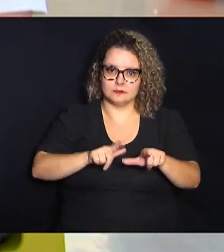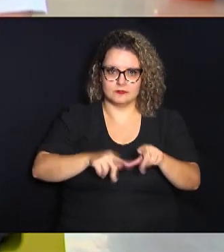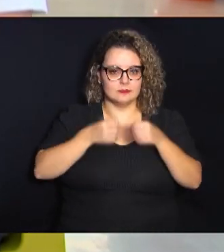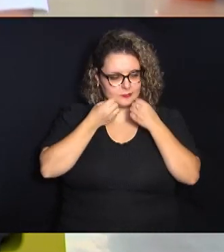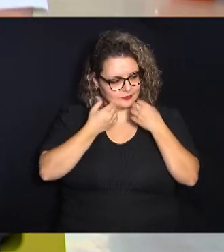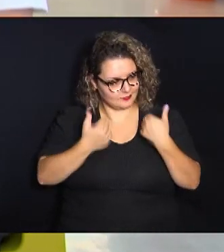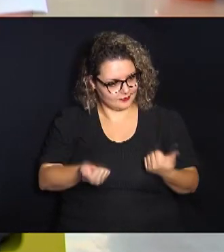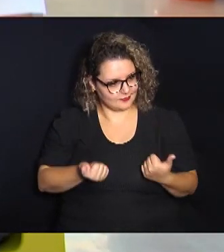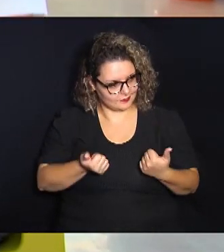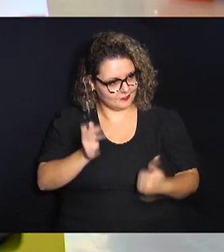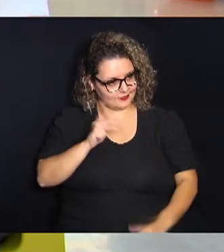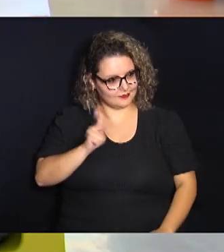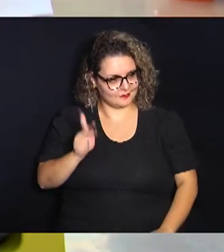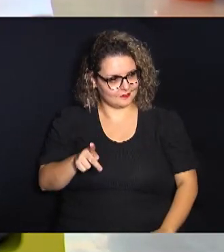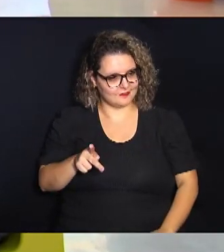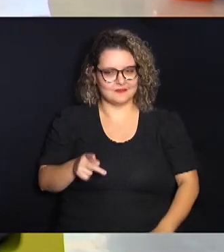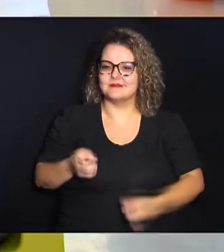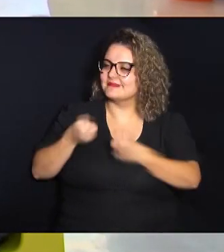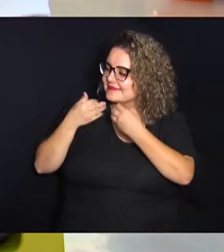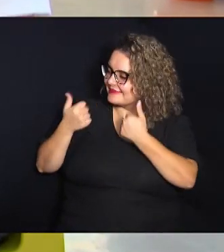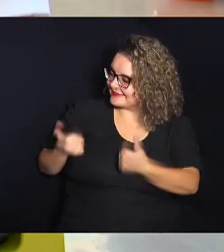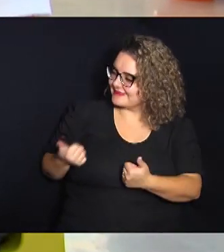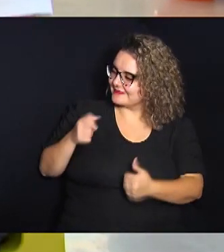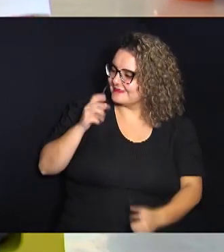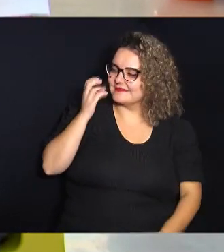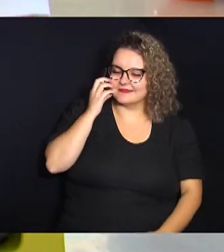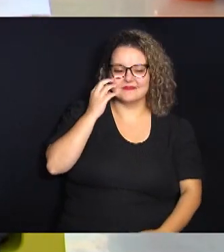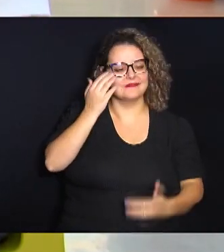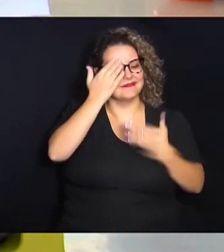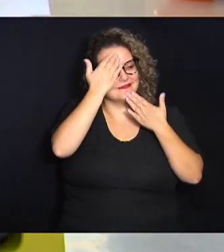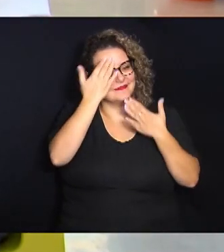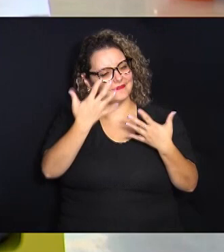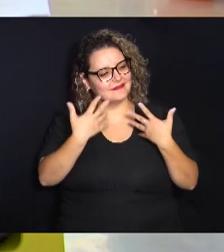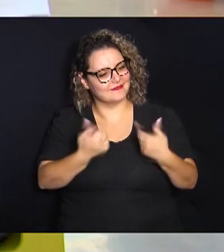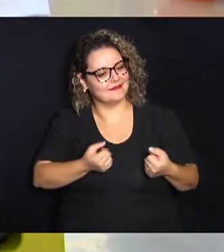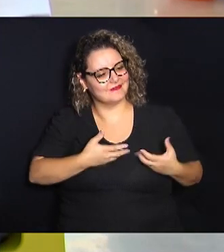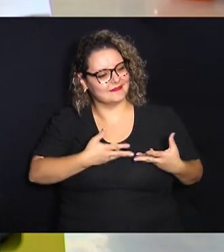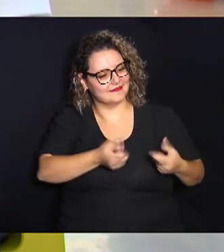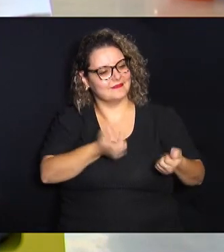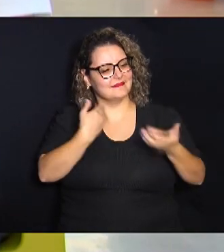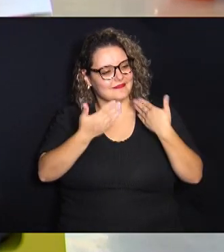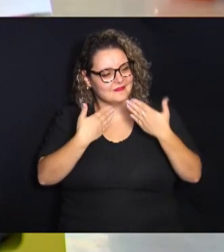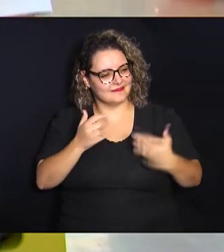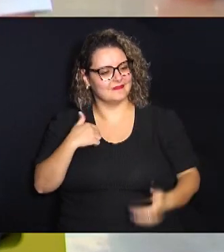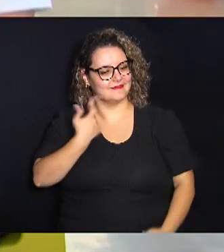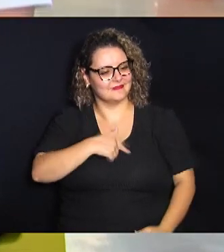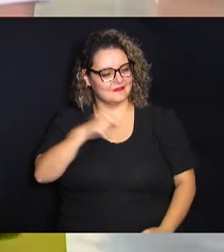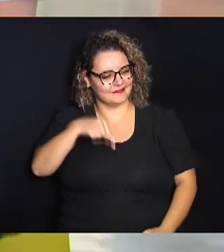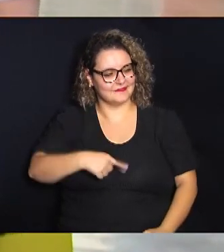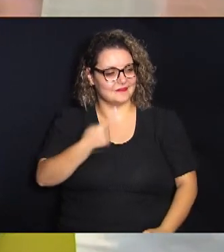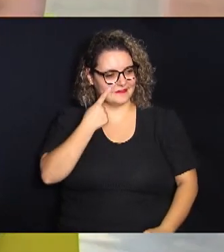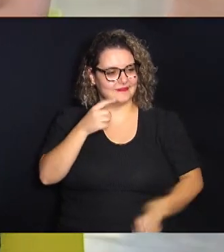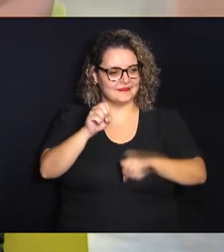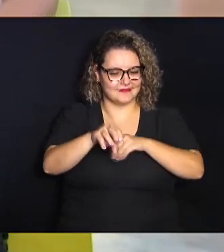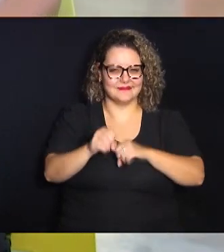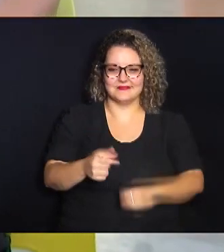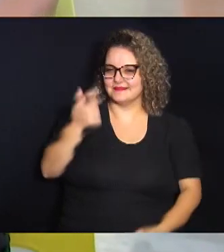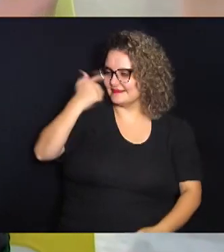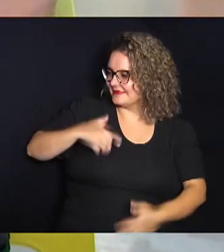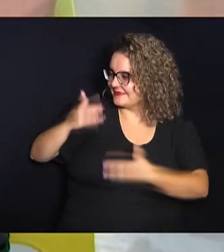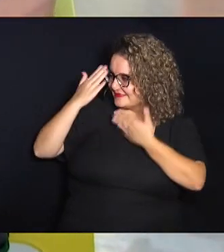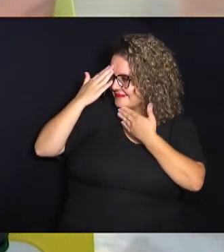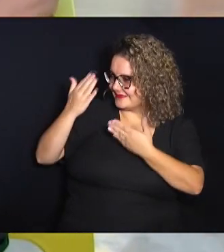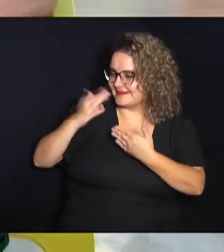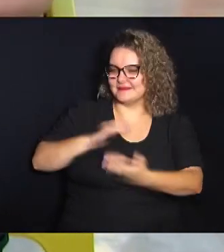bem professor? bem André? Obrigado por aceitar o nosso convite bater um papo conosco aqui no de olho na educação Eu que agradeço o